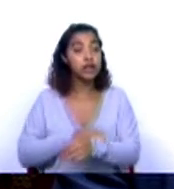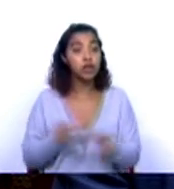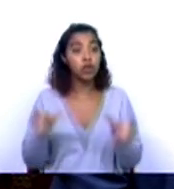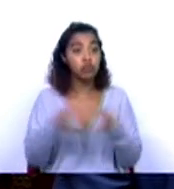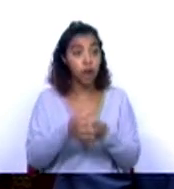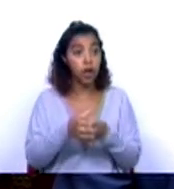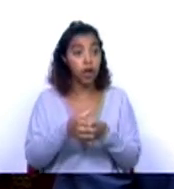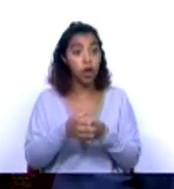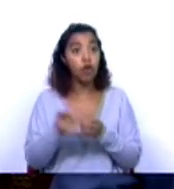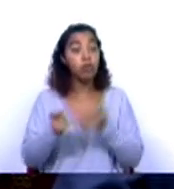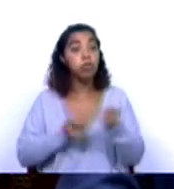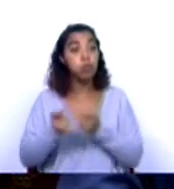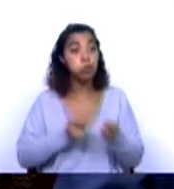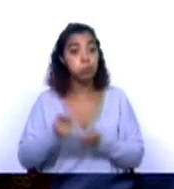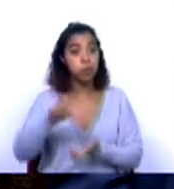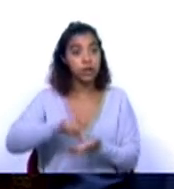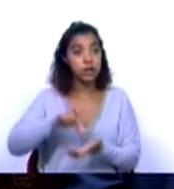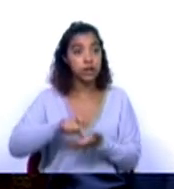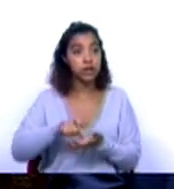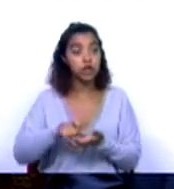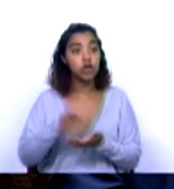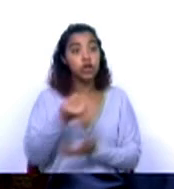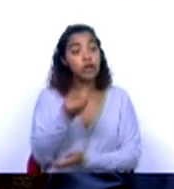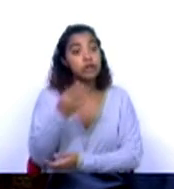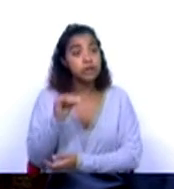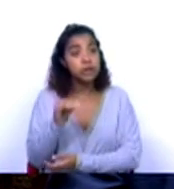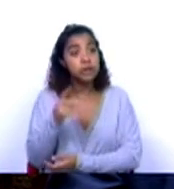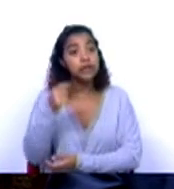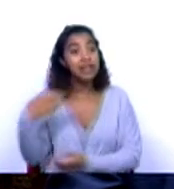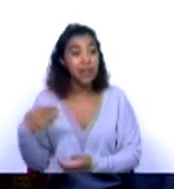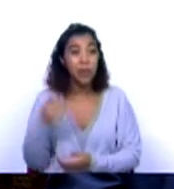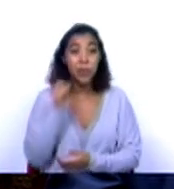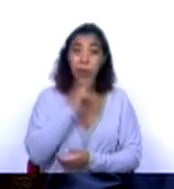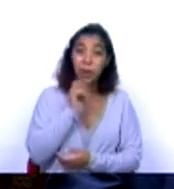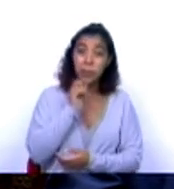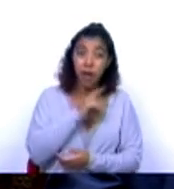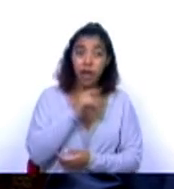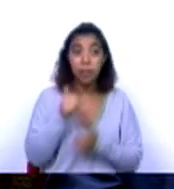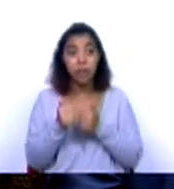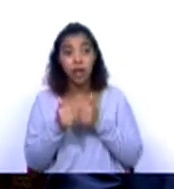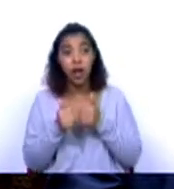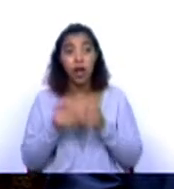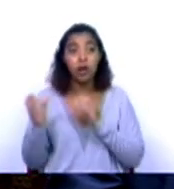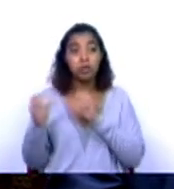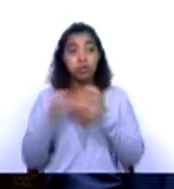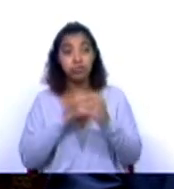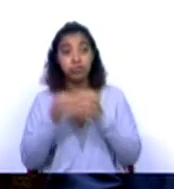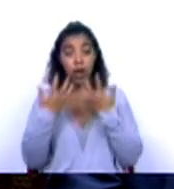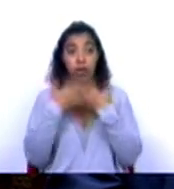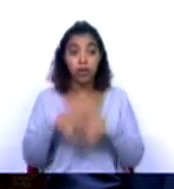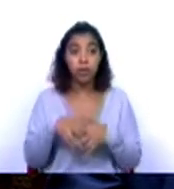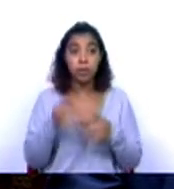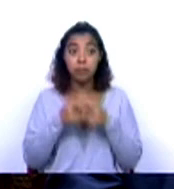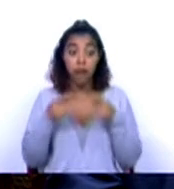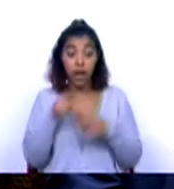coordenadores de unidades funcionais onde recebem mais 910 euros. Dissemos que talvez fosse melhor negociarmos com as estruturas sindicais porque é